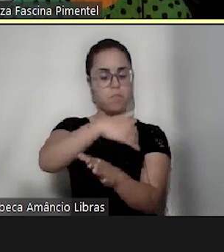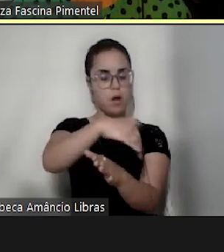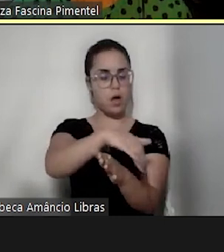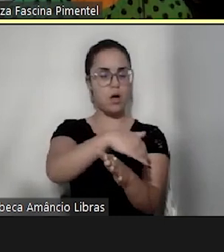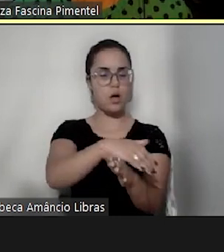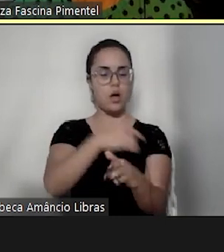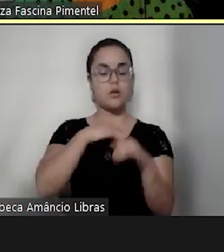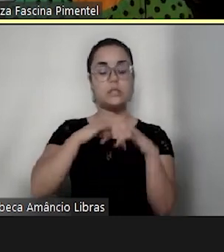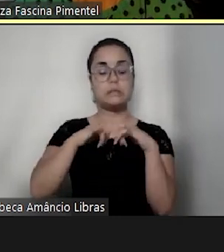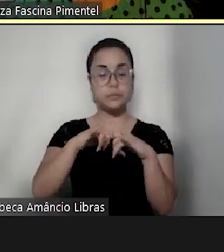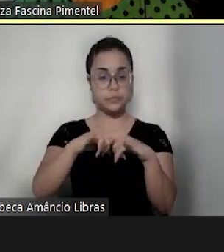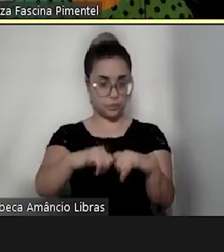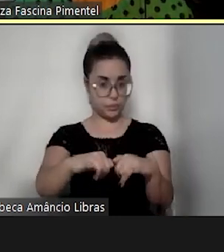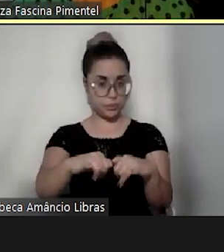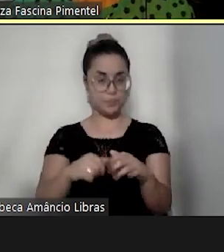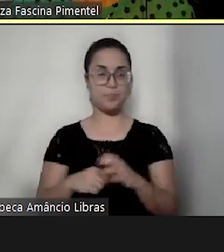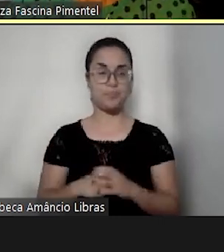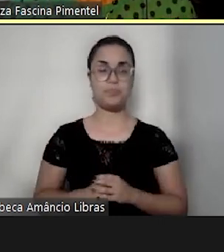supermercado